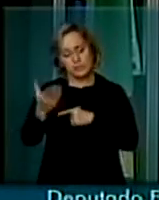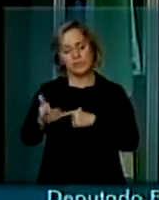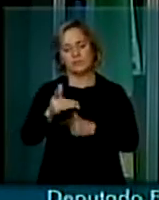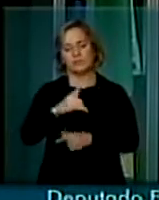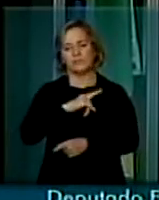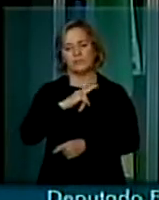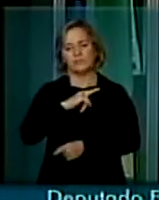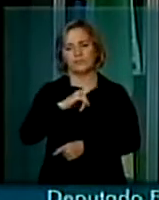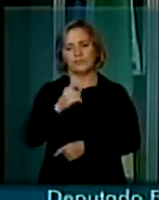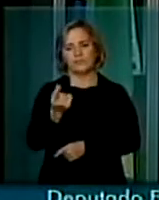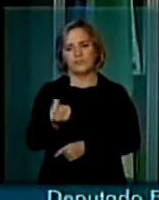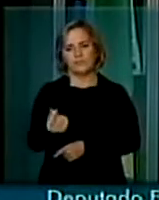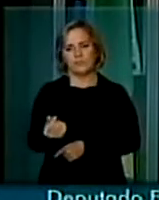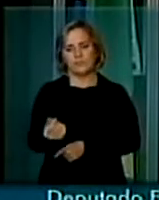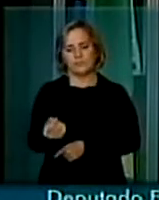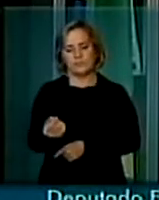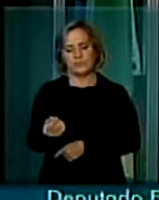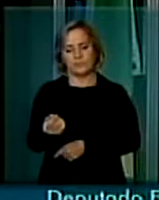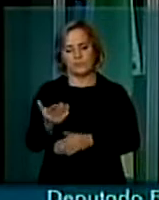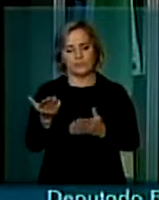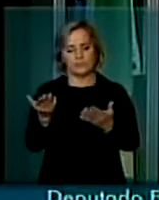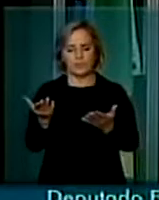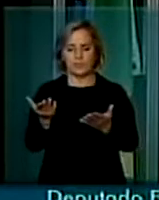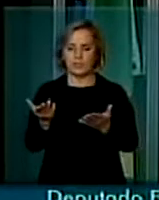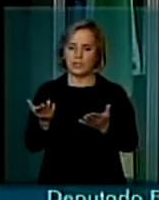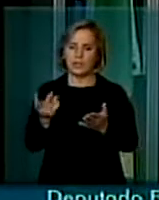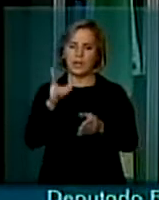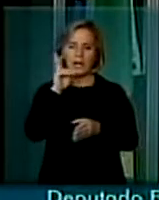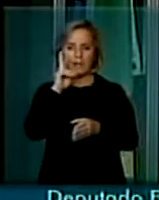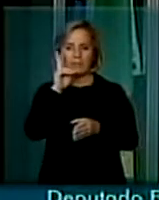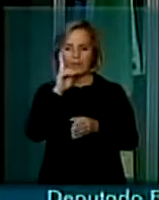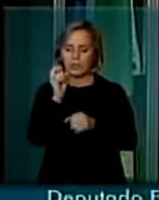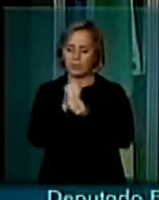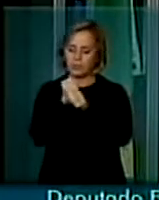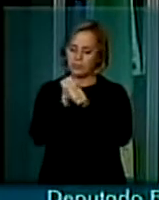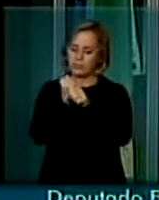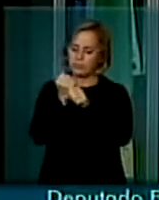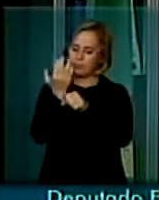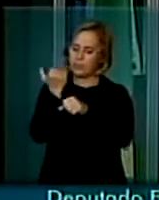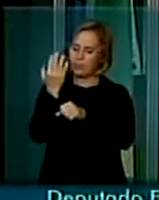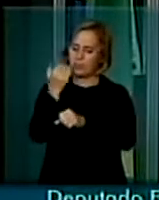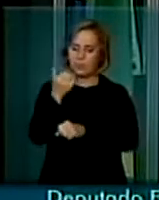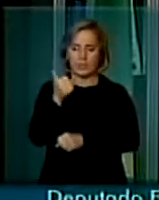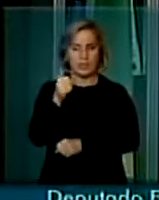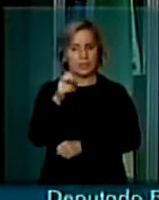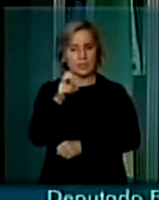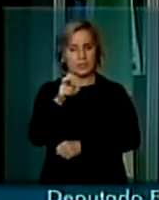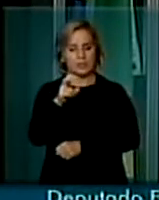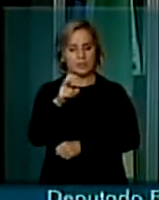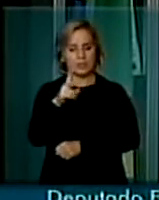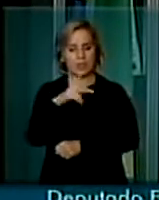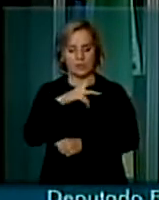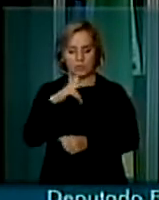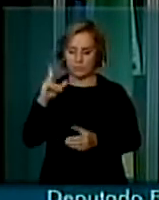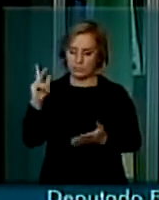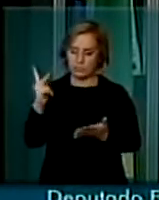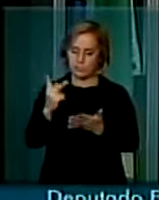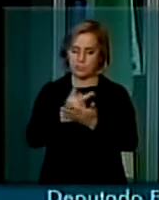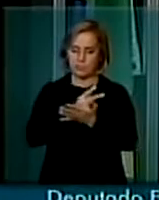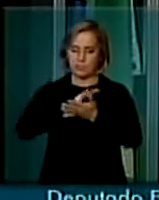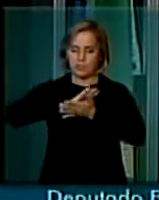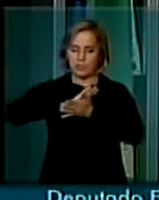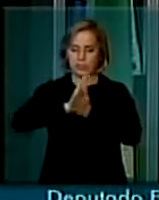E voltando a 15 anos atrás, seu presidente, houve uma chacina em